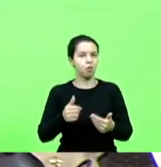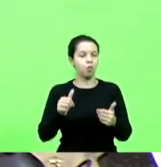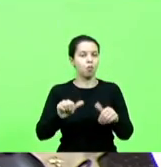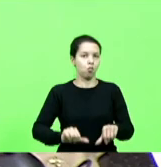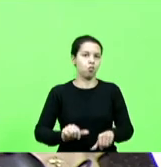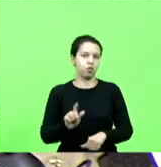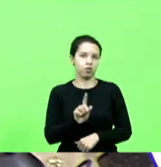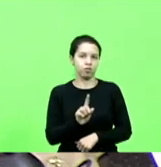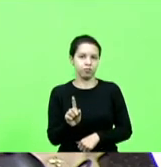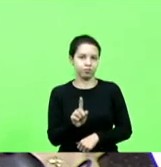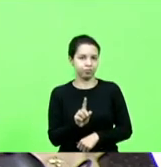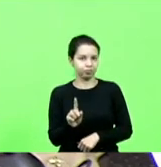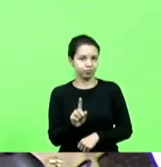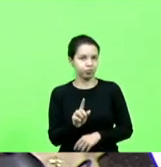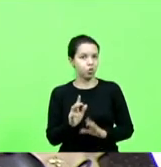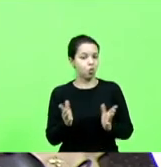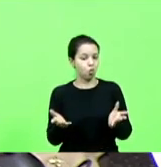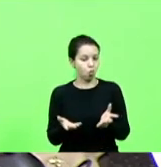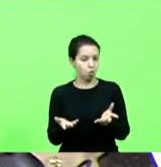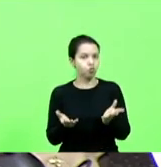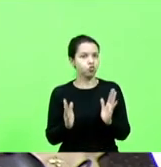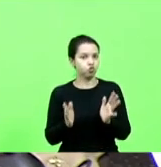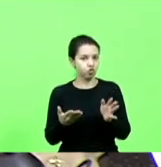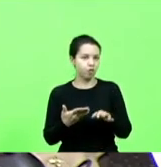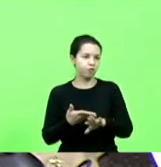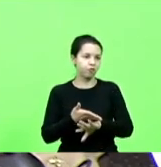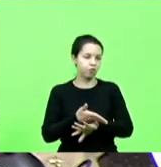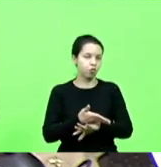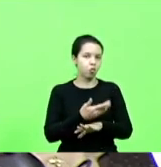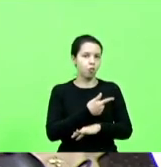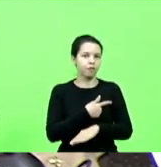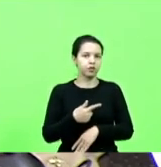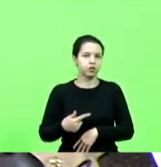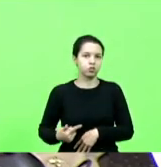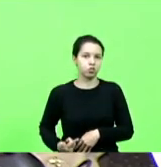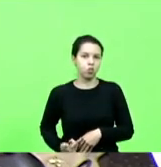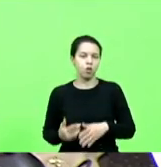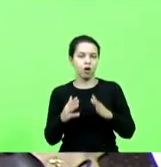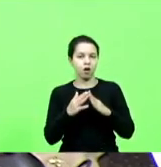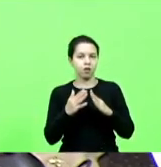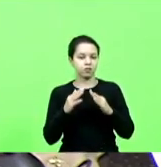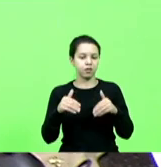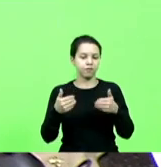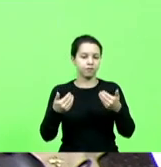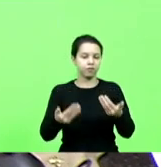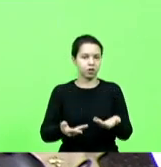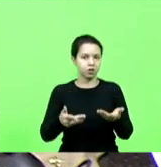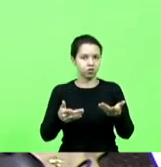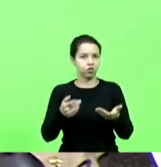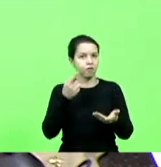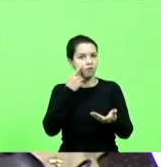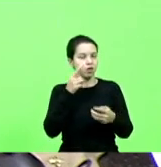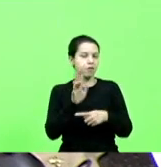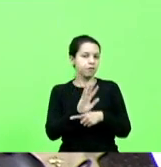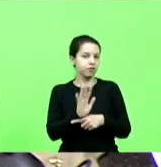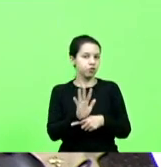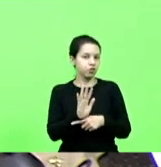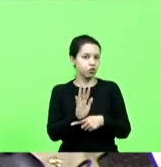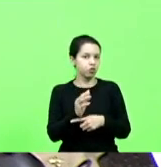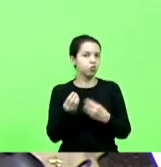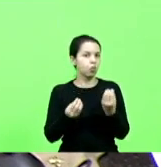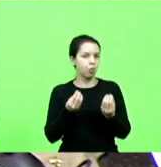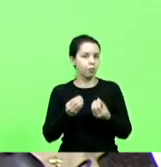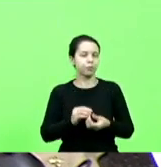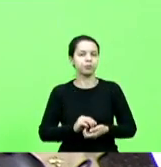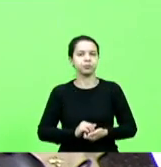na frente da casa do governador fazendo a sua reivindicação, tem um videozinho rápido mostrando a ação deles.